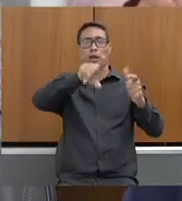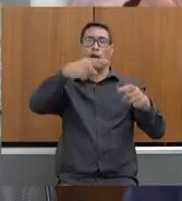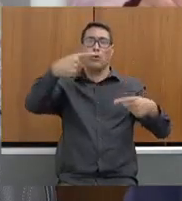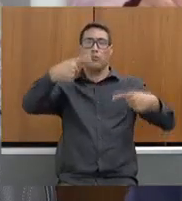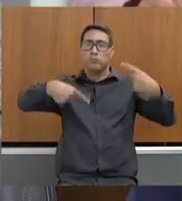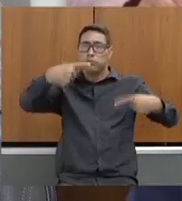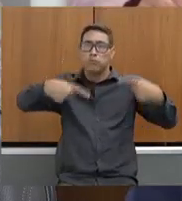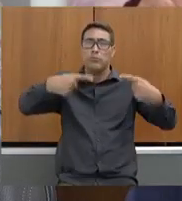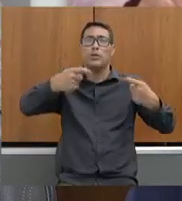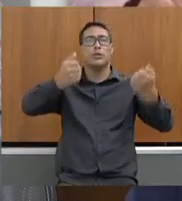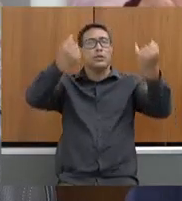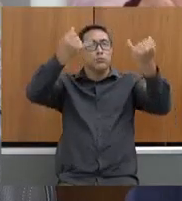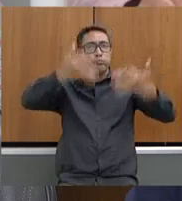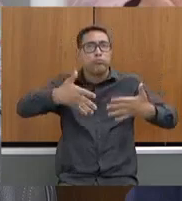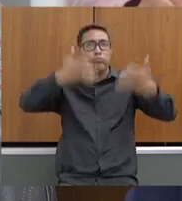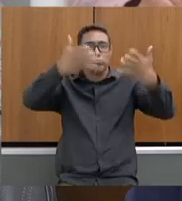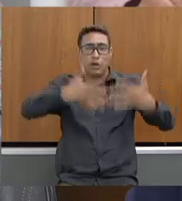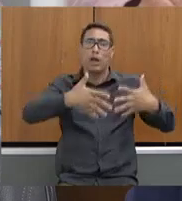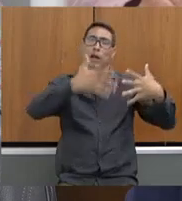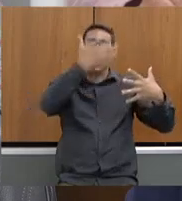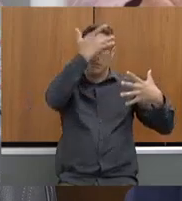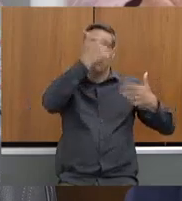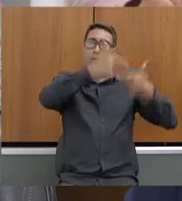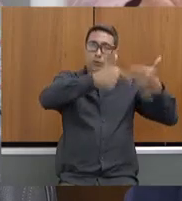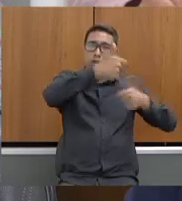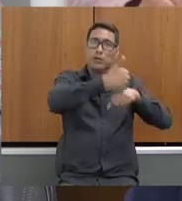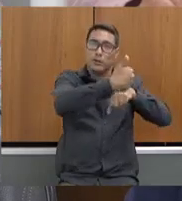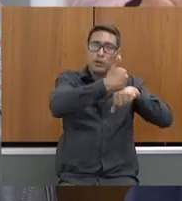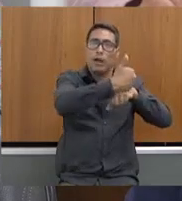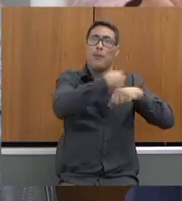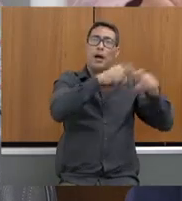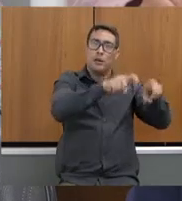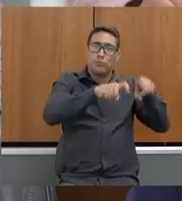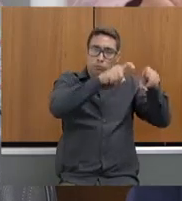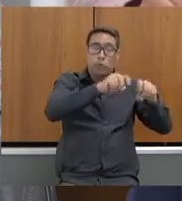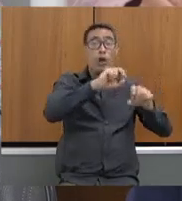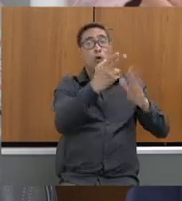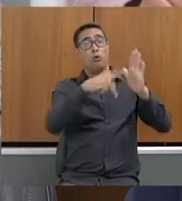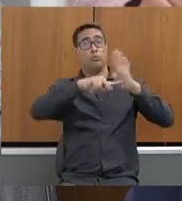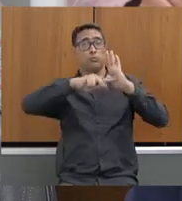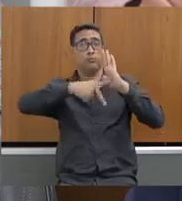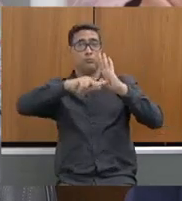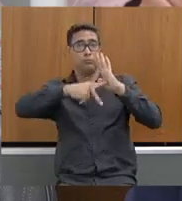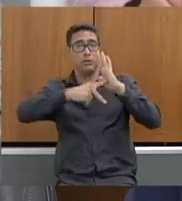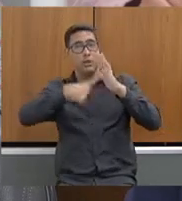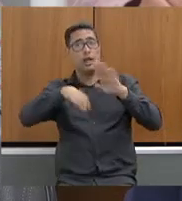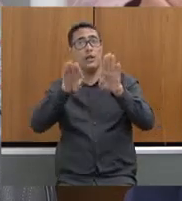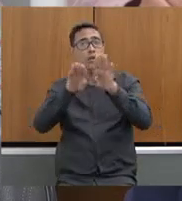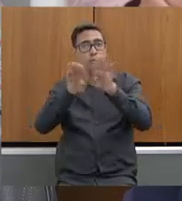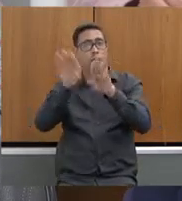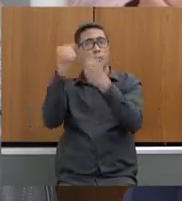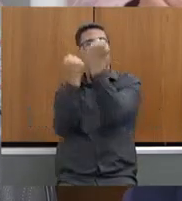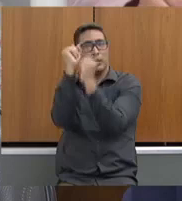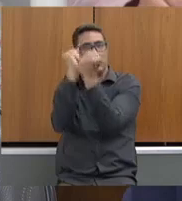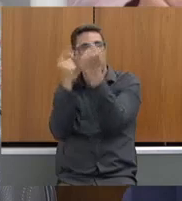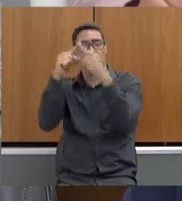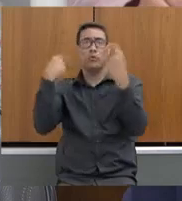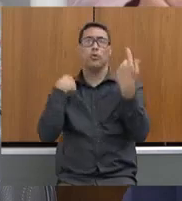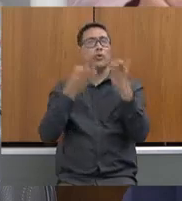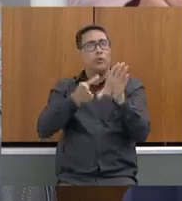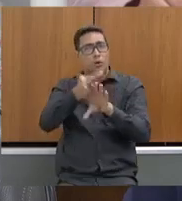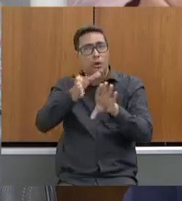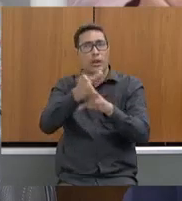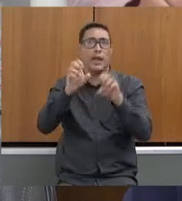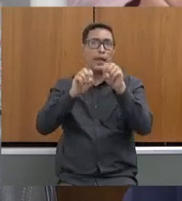os produtores rurais ou com os sindicatos representativos da indústria a necessidade de regularização, orienta